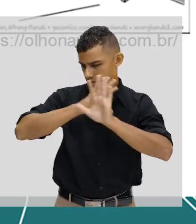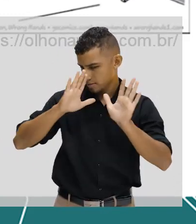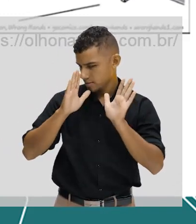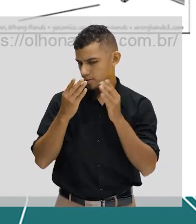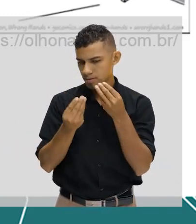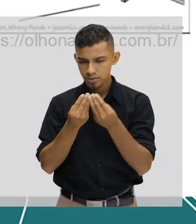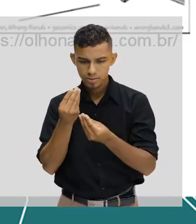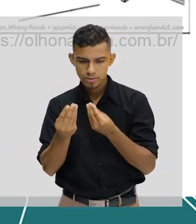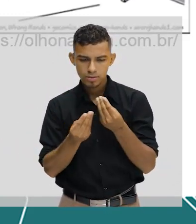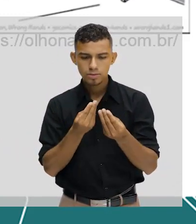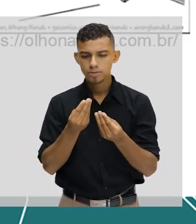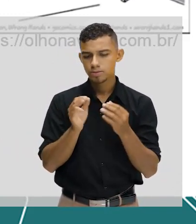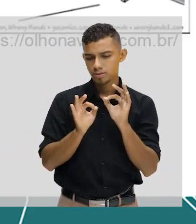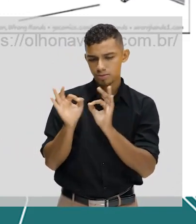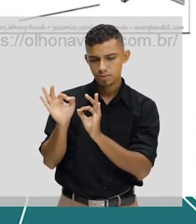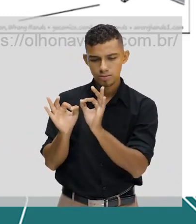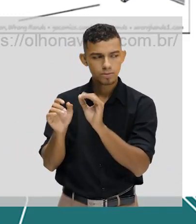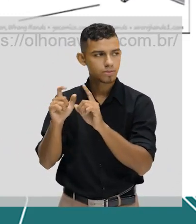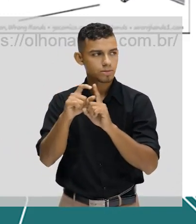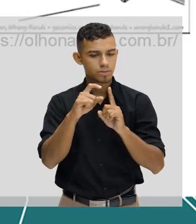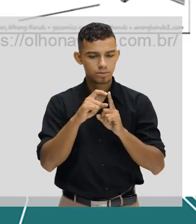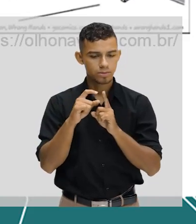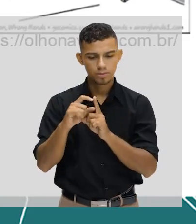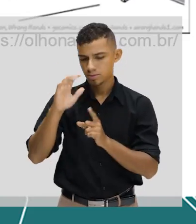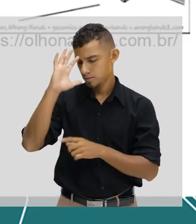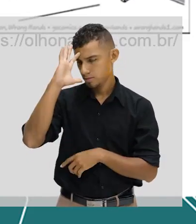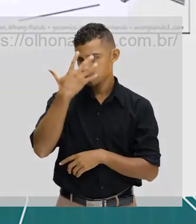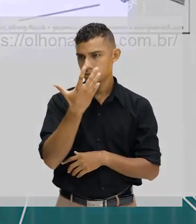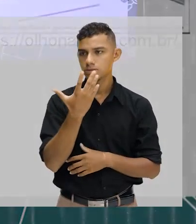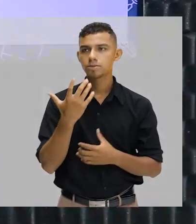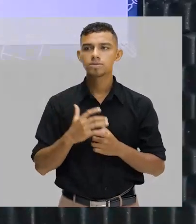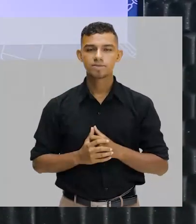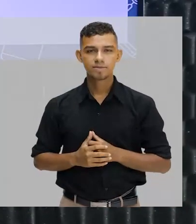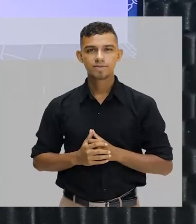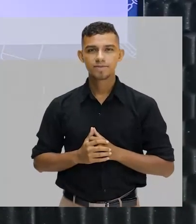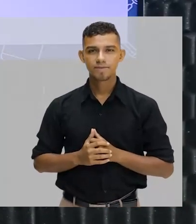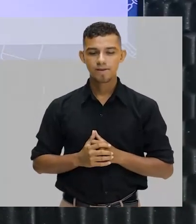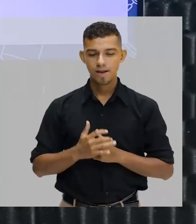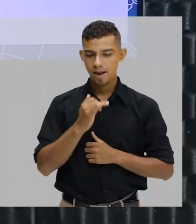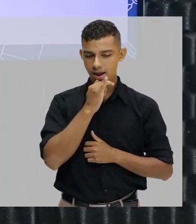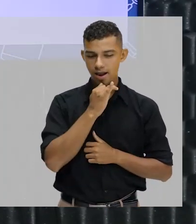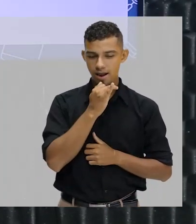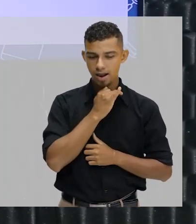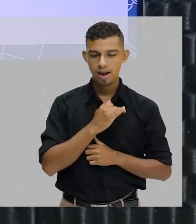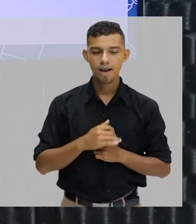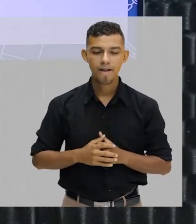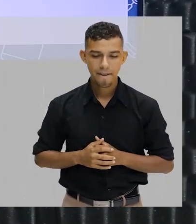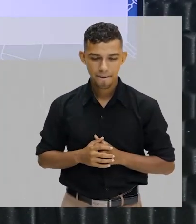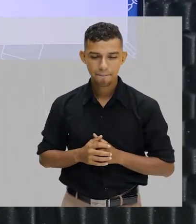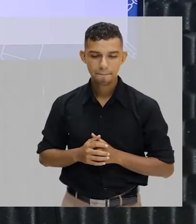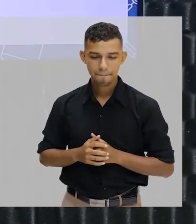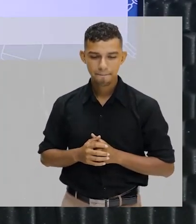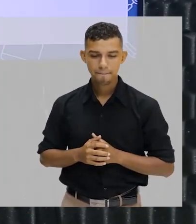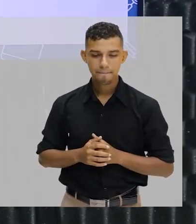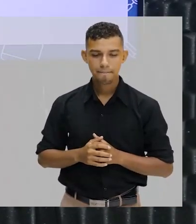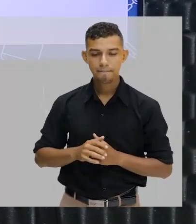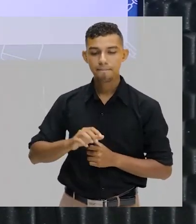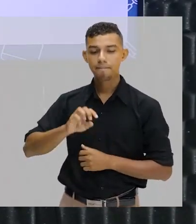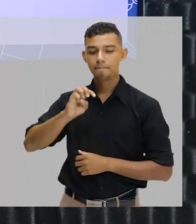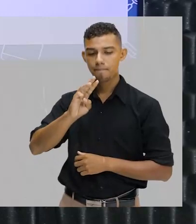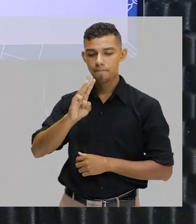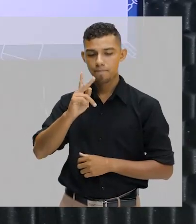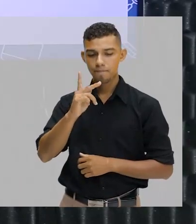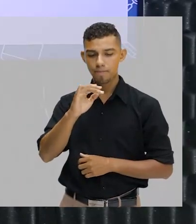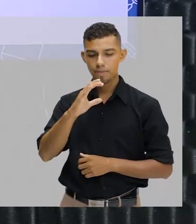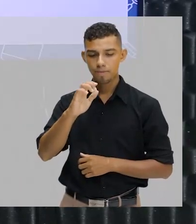processo de formação de palavras em situações de atividade. Olha o exemplo, which alternative the prefix